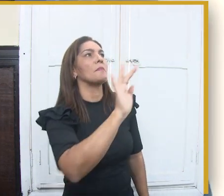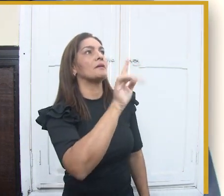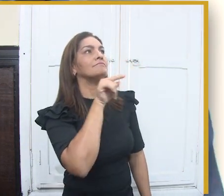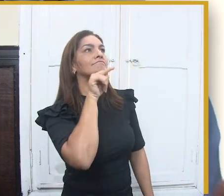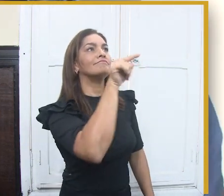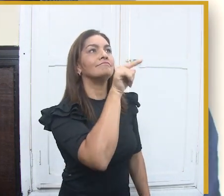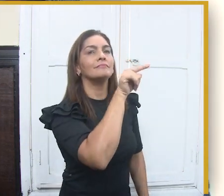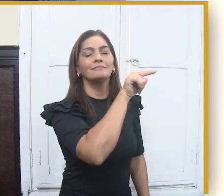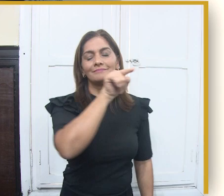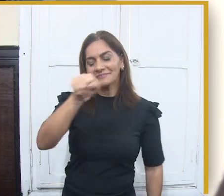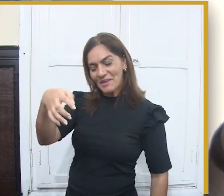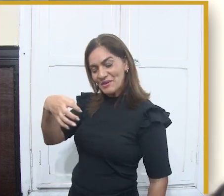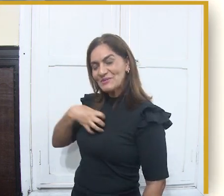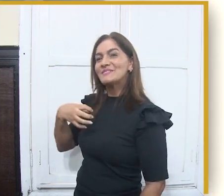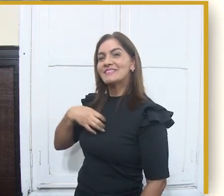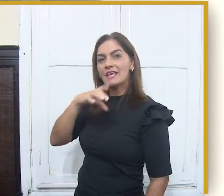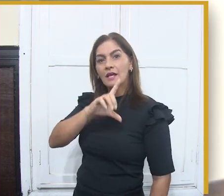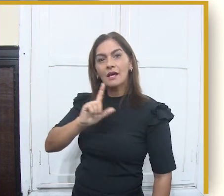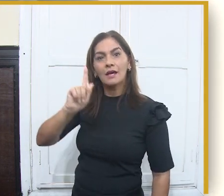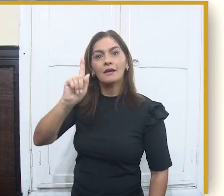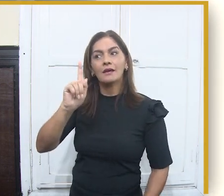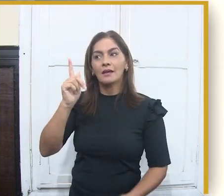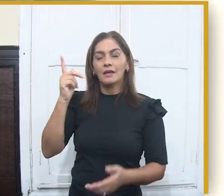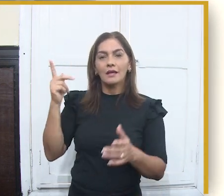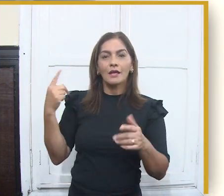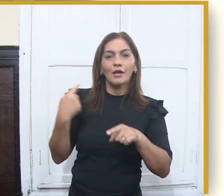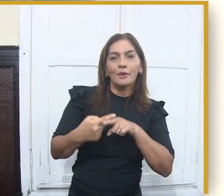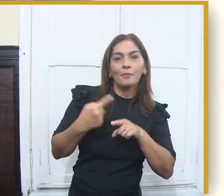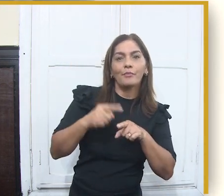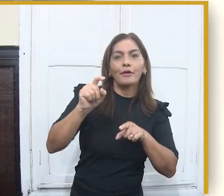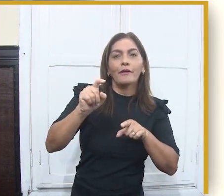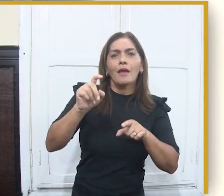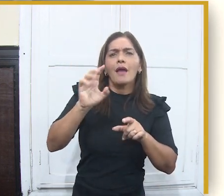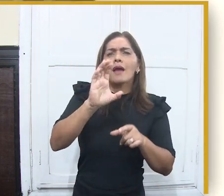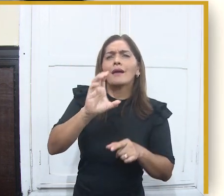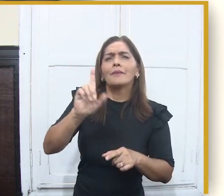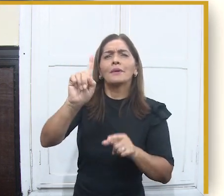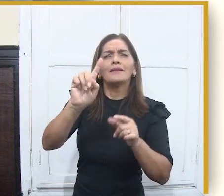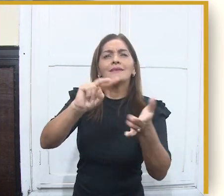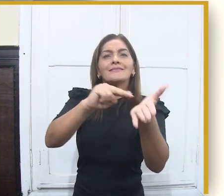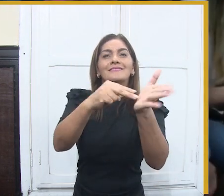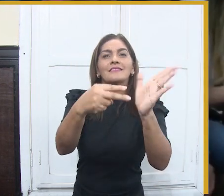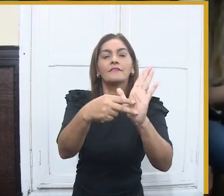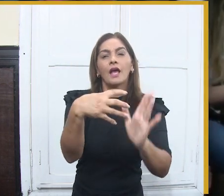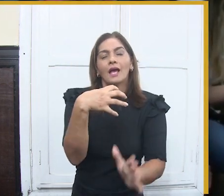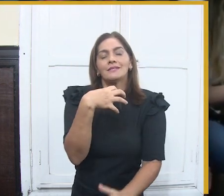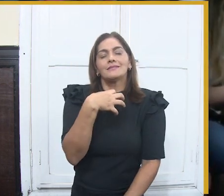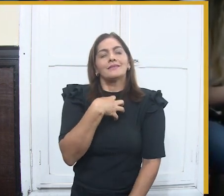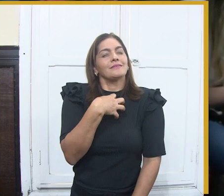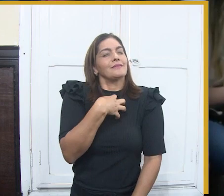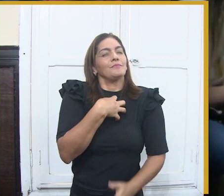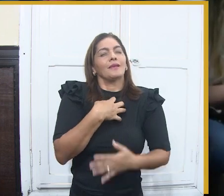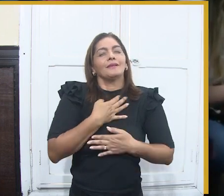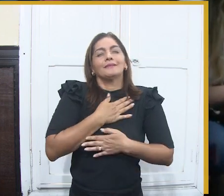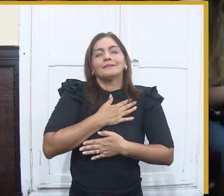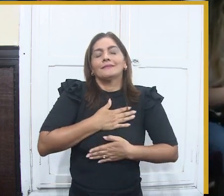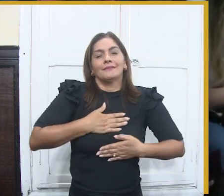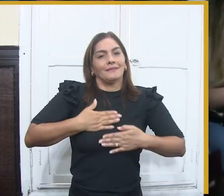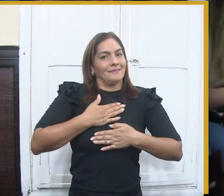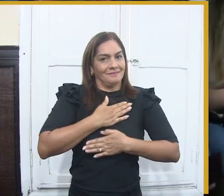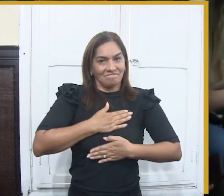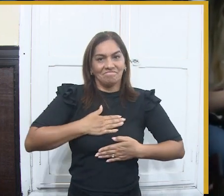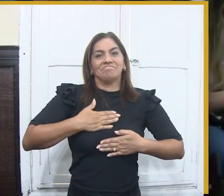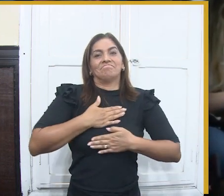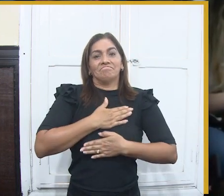Você não precisa estar geograficamente no alto da Serra da Borburema para estar Campina Grande. Você pode estar do